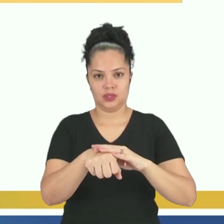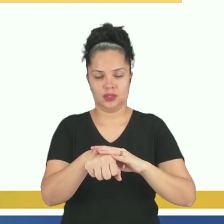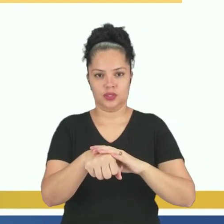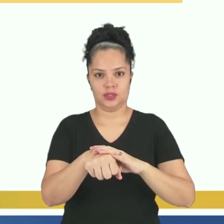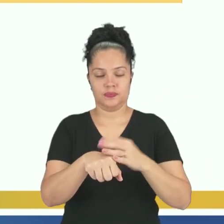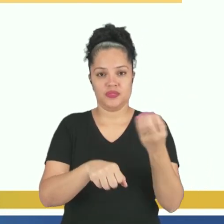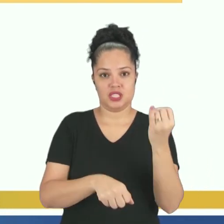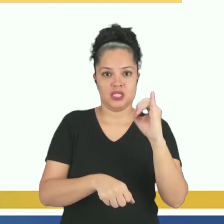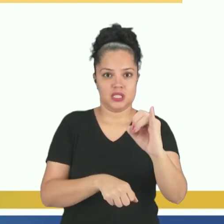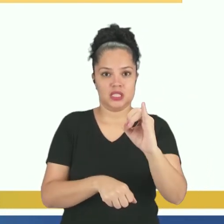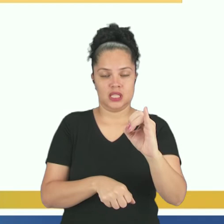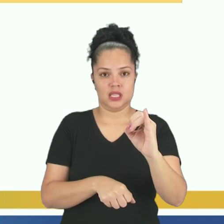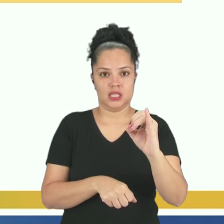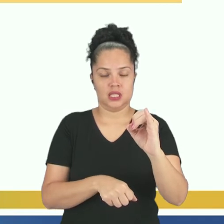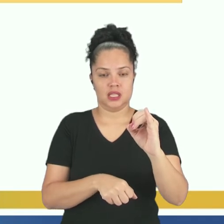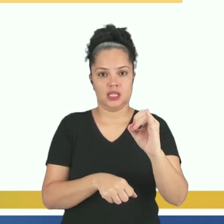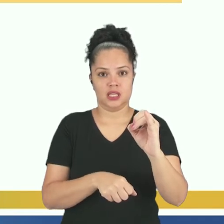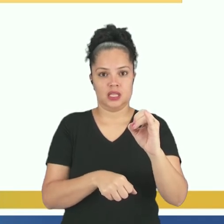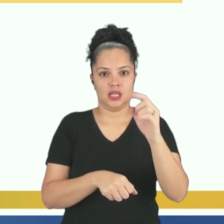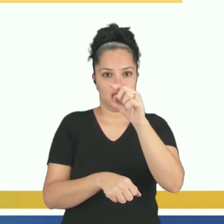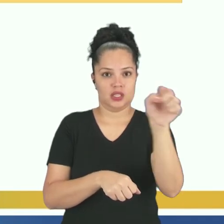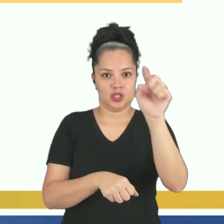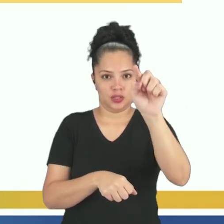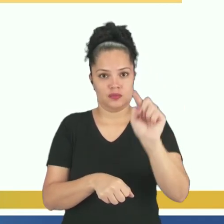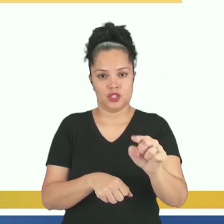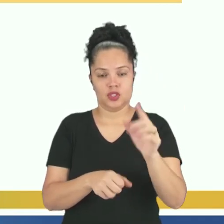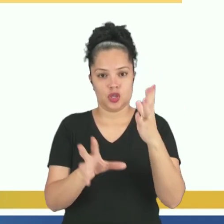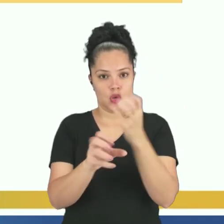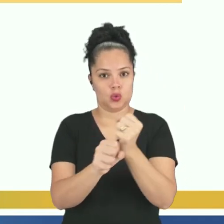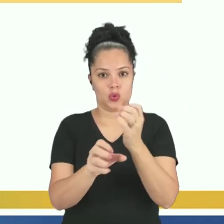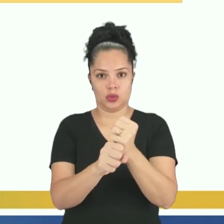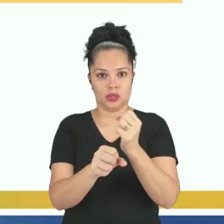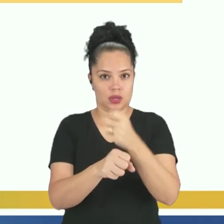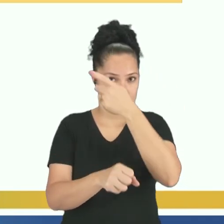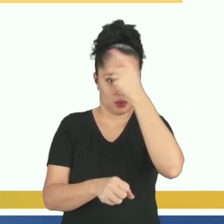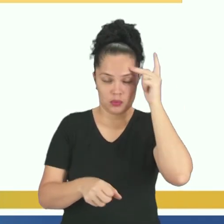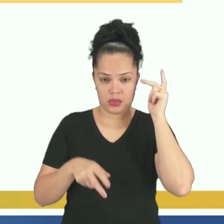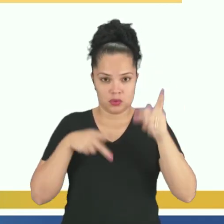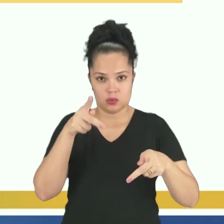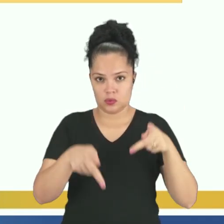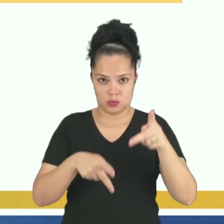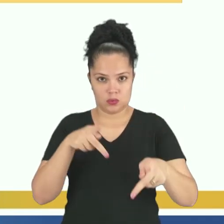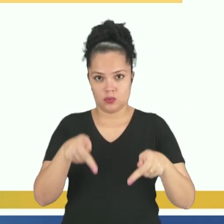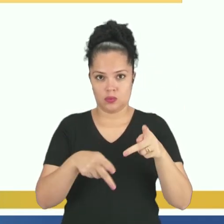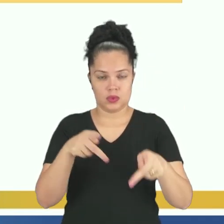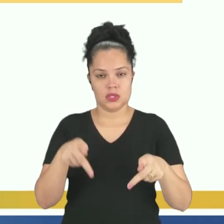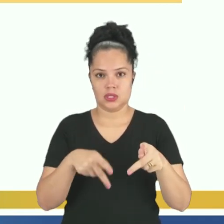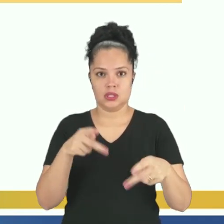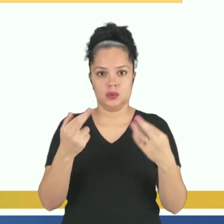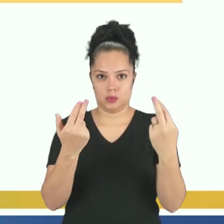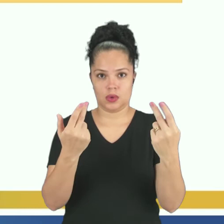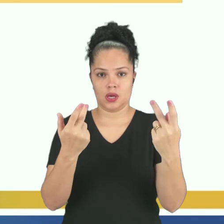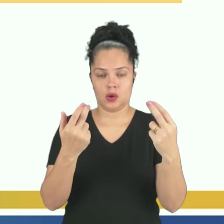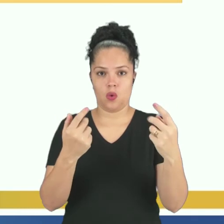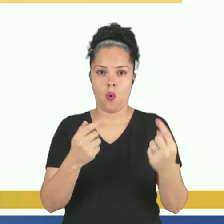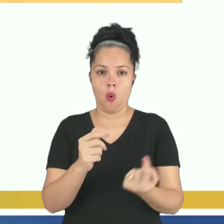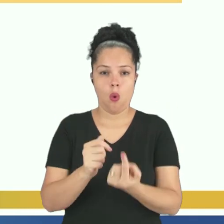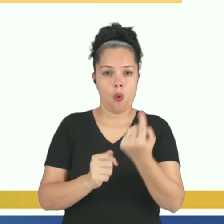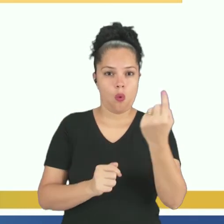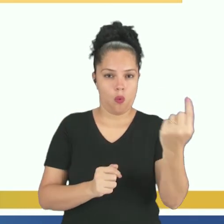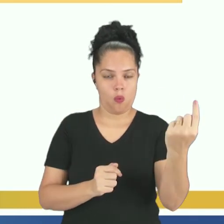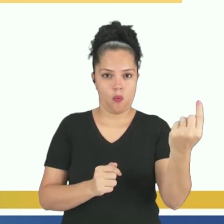se eu dividir o total da população em 5 partes iguais, uma dessas